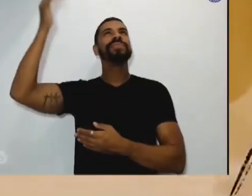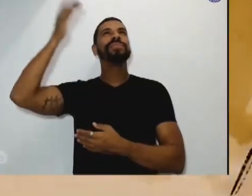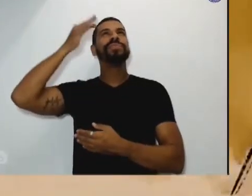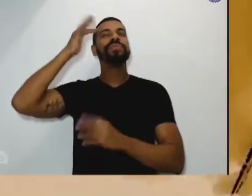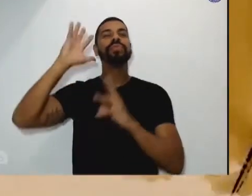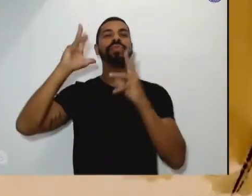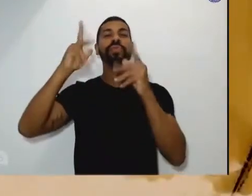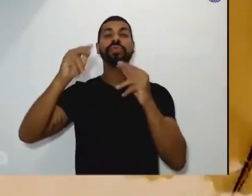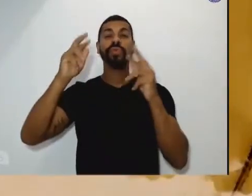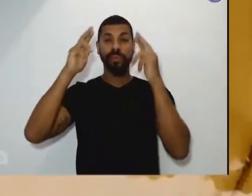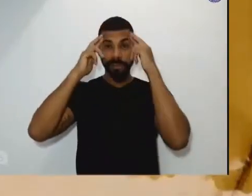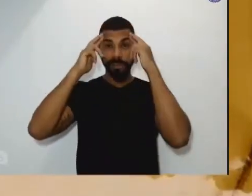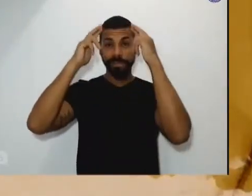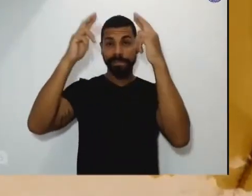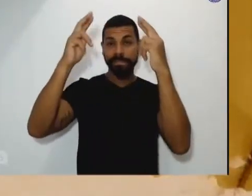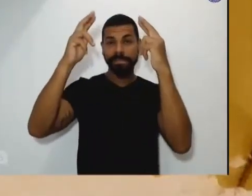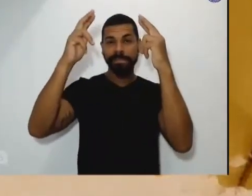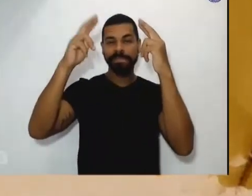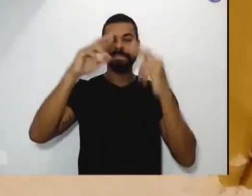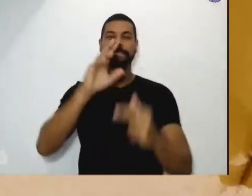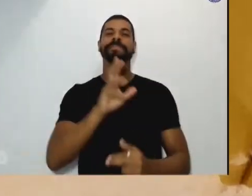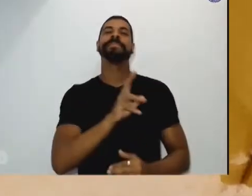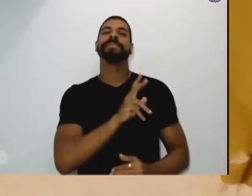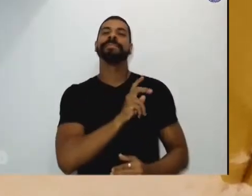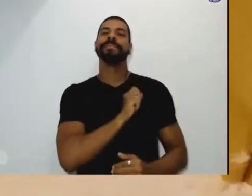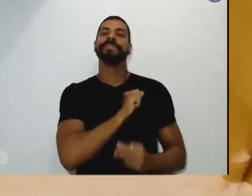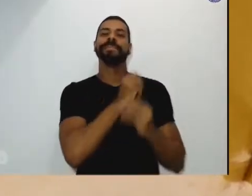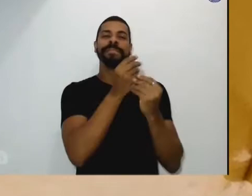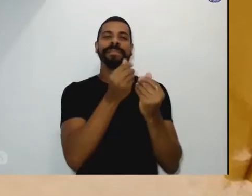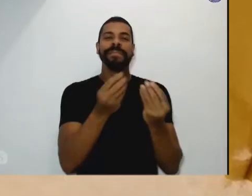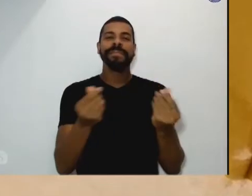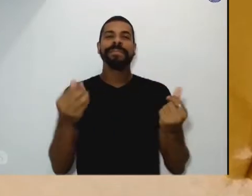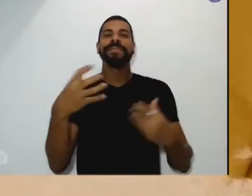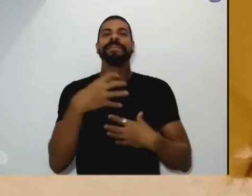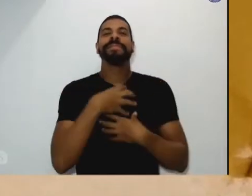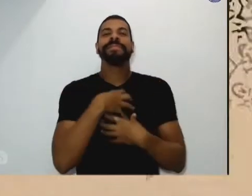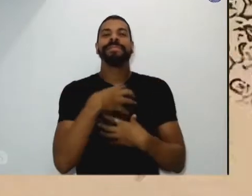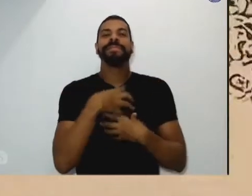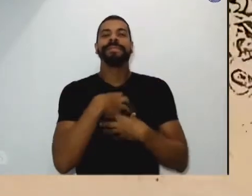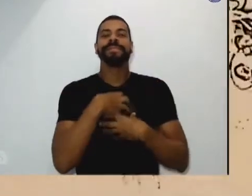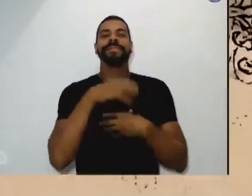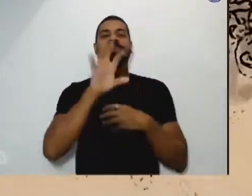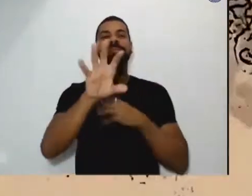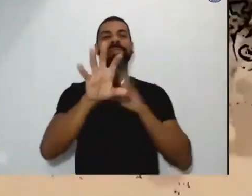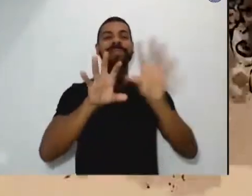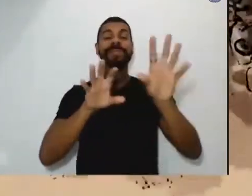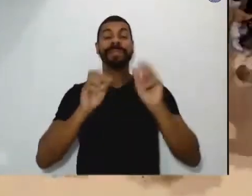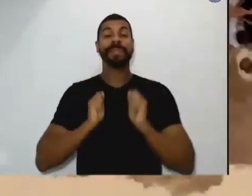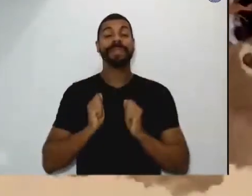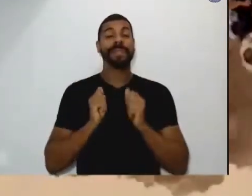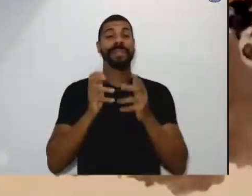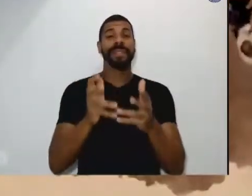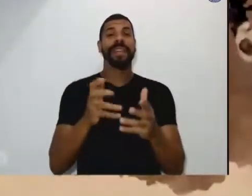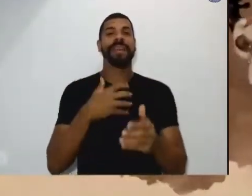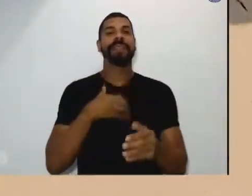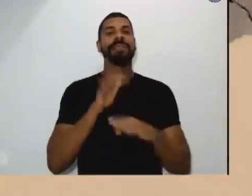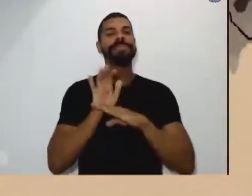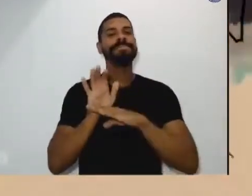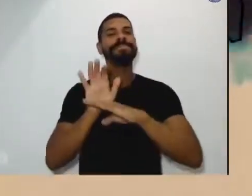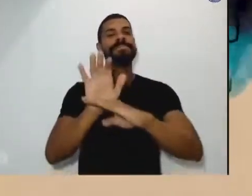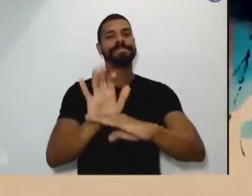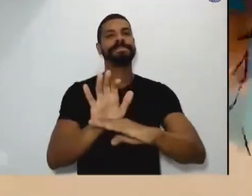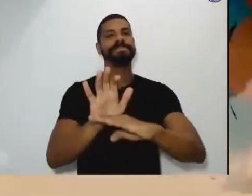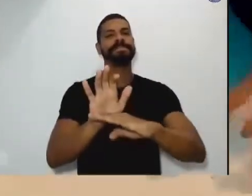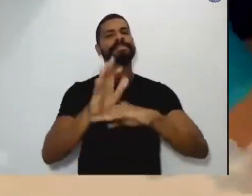amor. É dos corações sensíveis e generosos que brotam gestos e atitudes que semeiam compaixão, acolhimento,